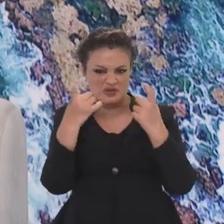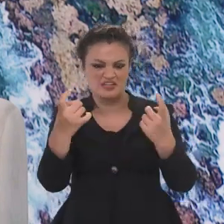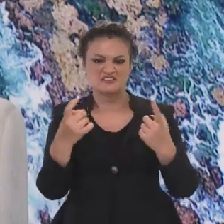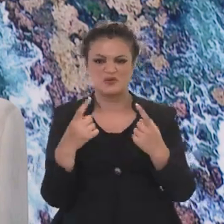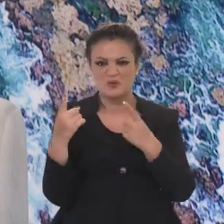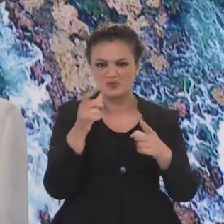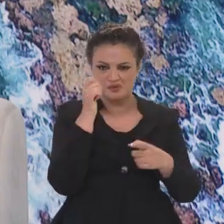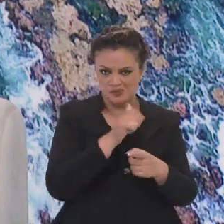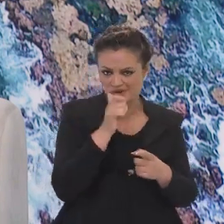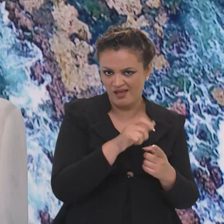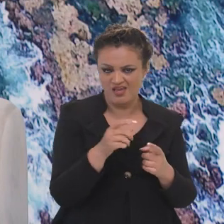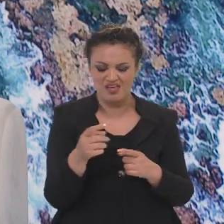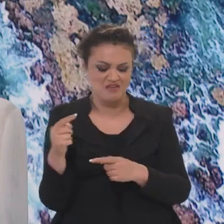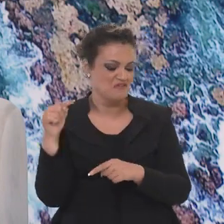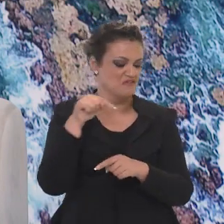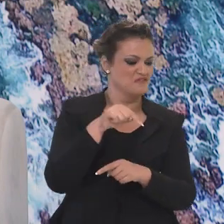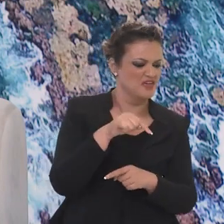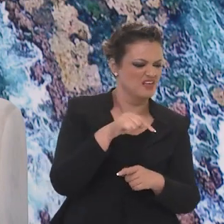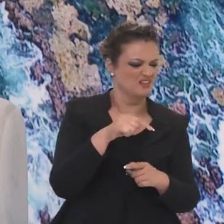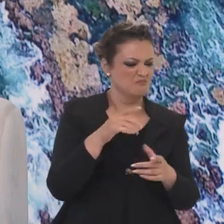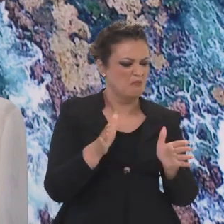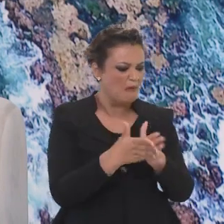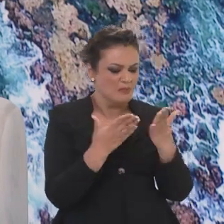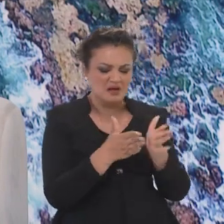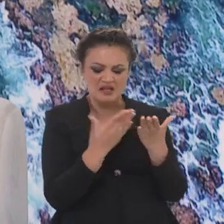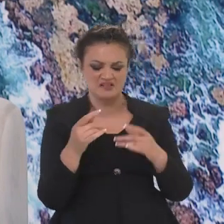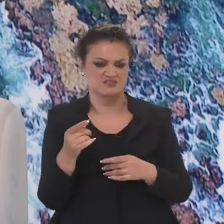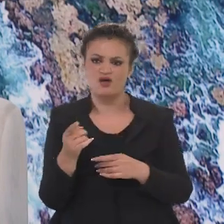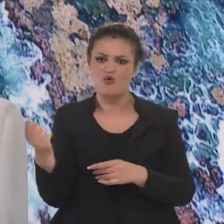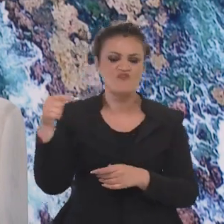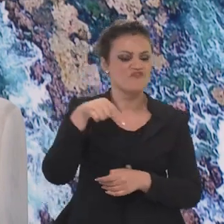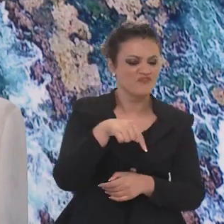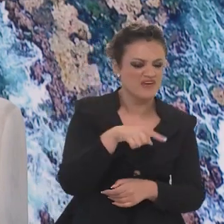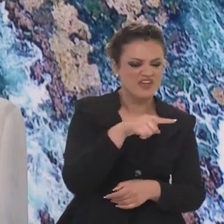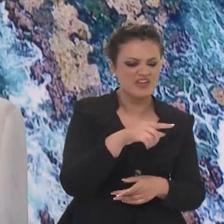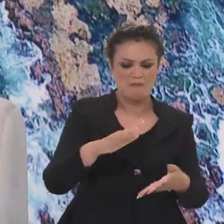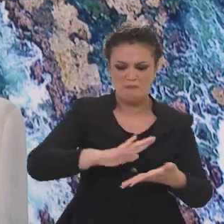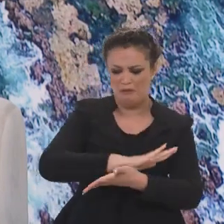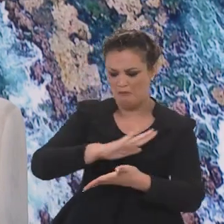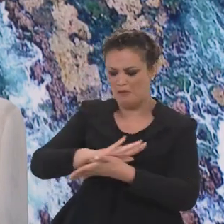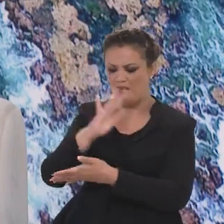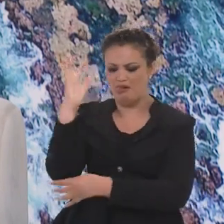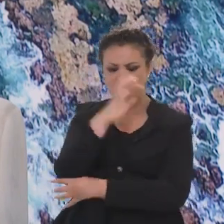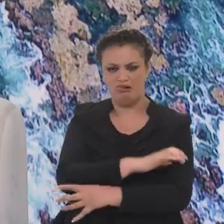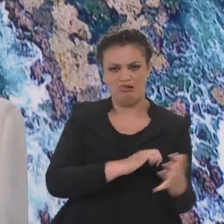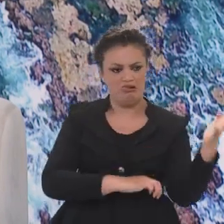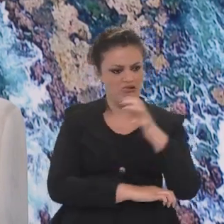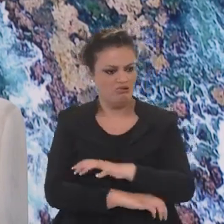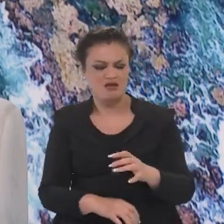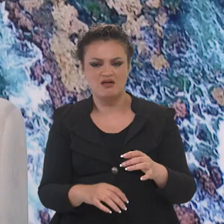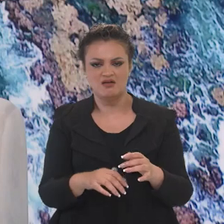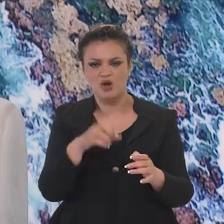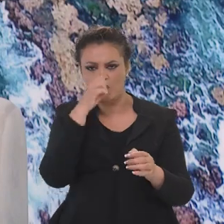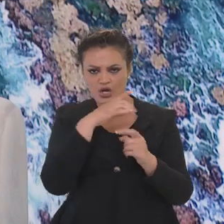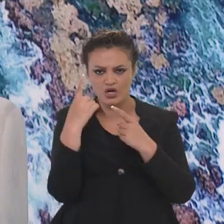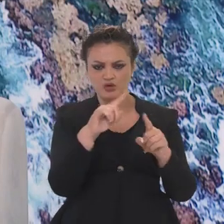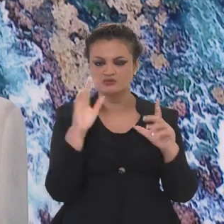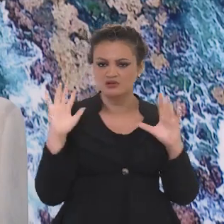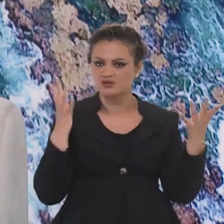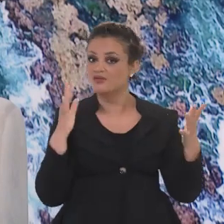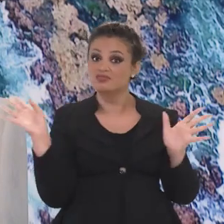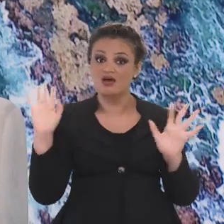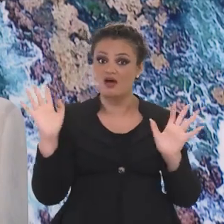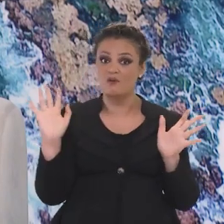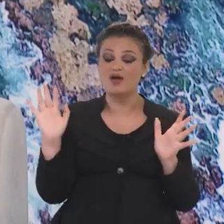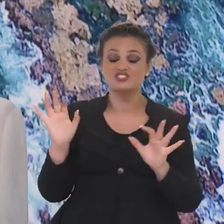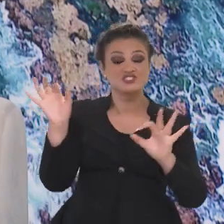não quer que o mundo conheça a violência contra as mulheres, a gente não quer que o mundo conheça a desigualdade, a gente não quer que o mundo conheça a destruição da natureza, a irresponsabilidade